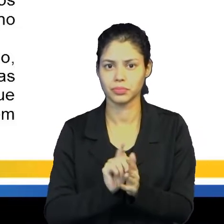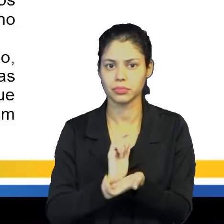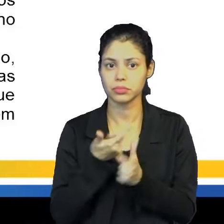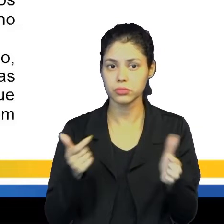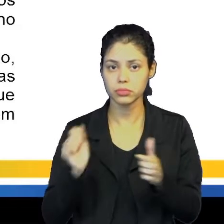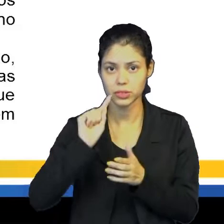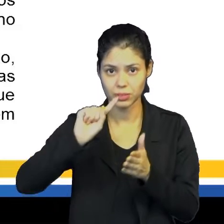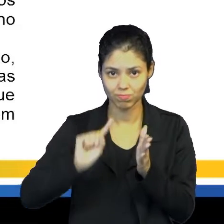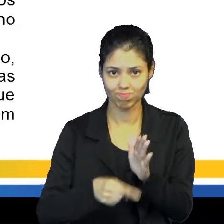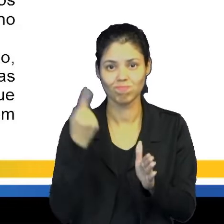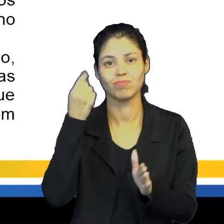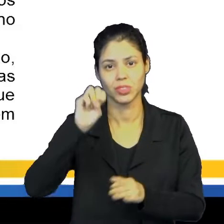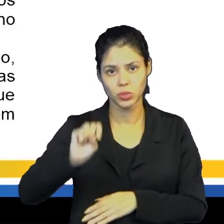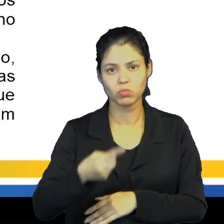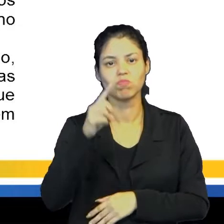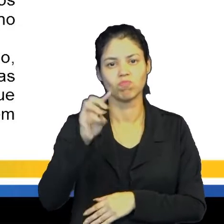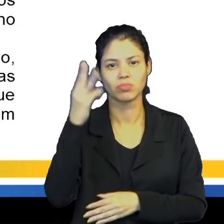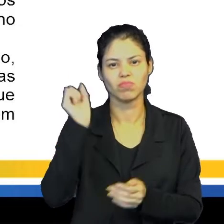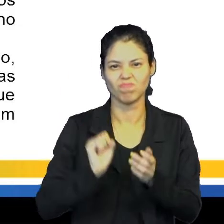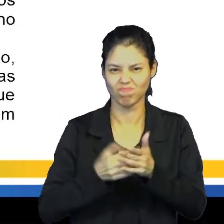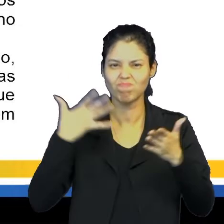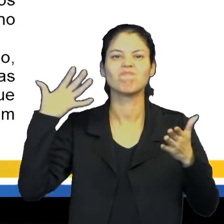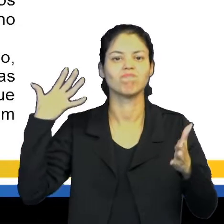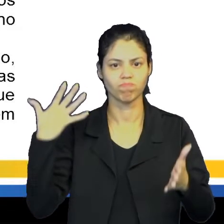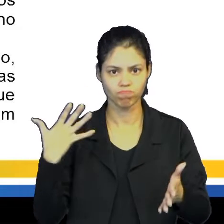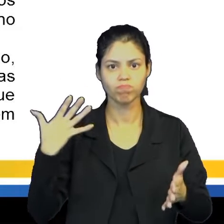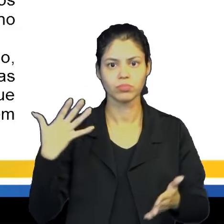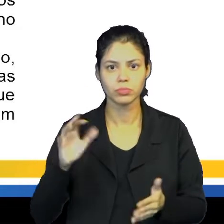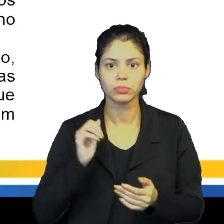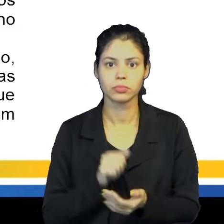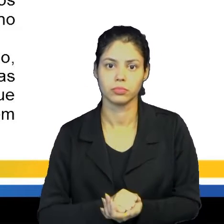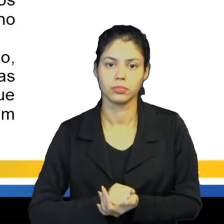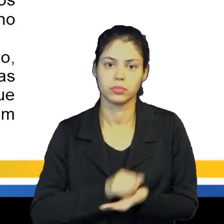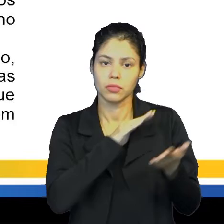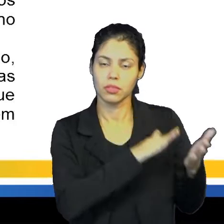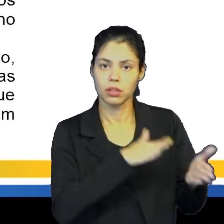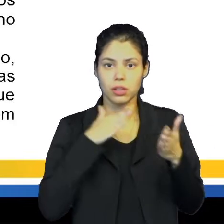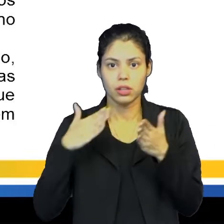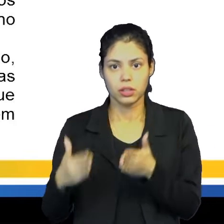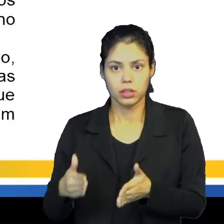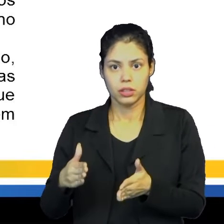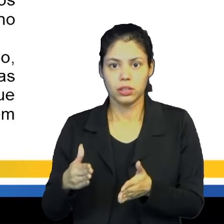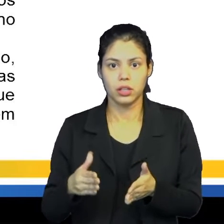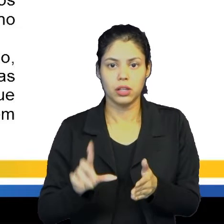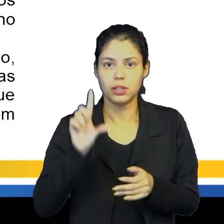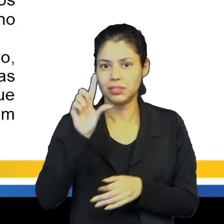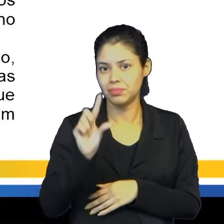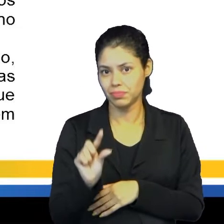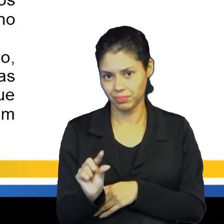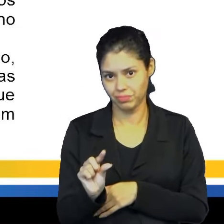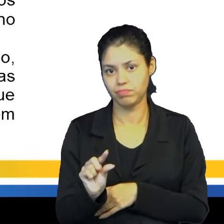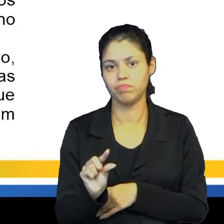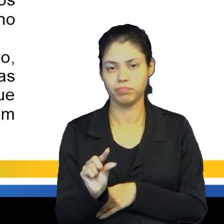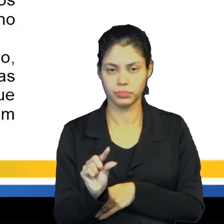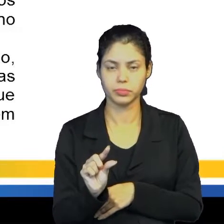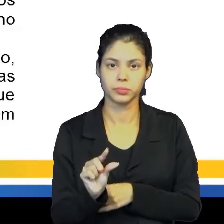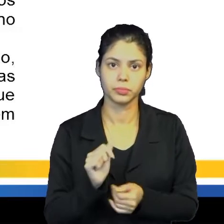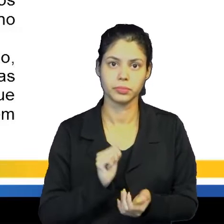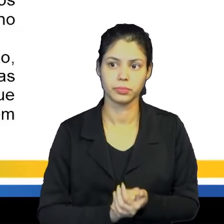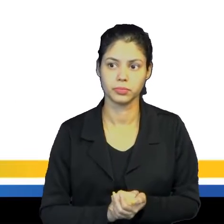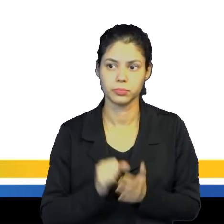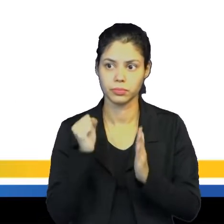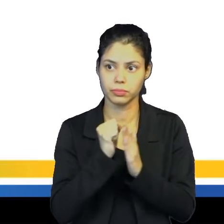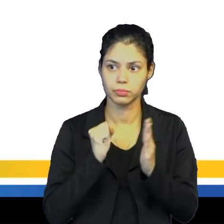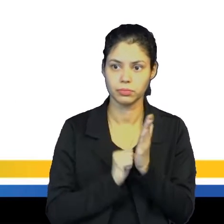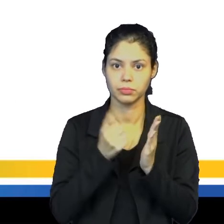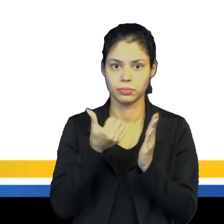que milhões de indígenas que habitavam o Caribe no final do século XV passarem a poucos milhares, né, em meados do século XVI.